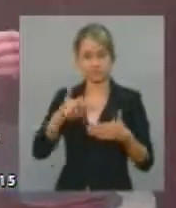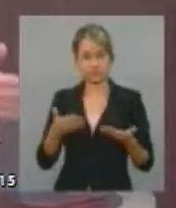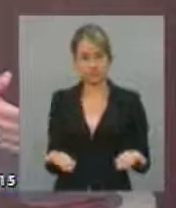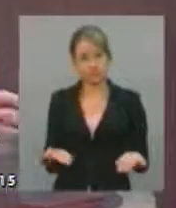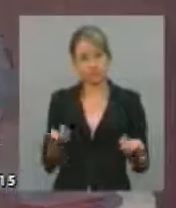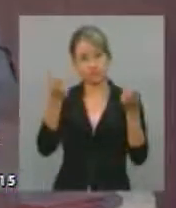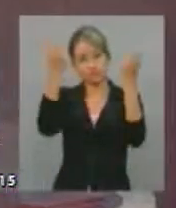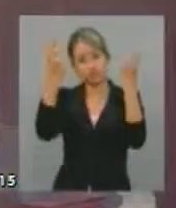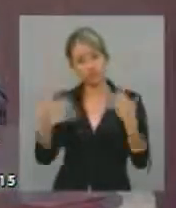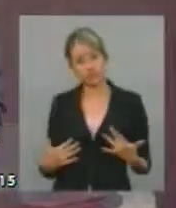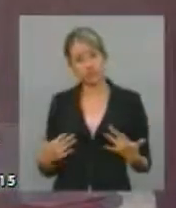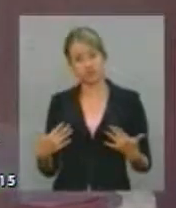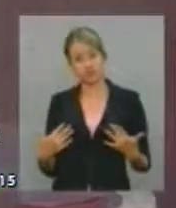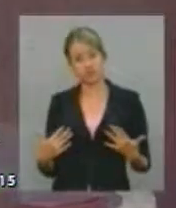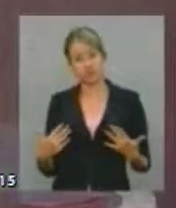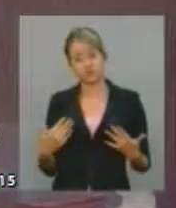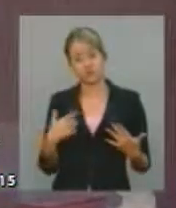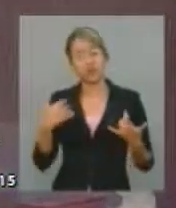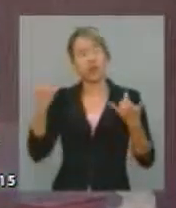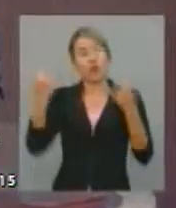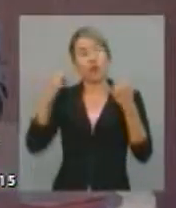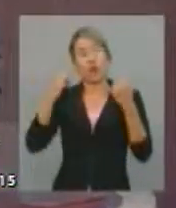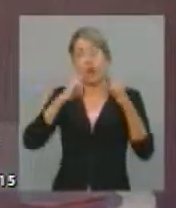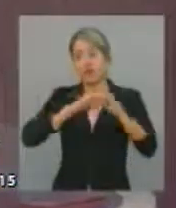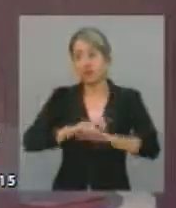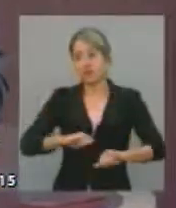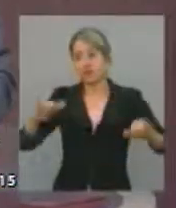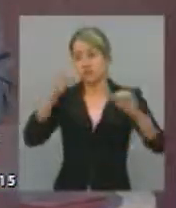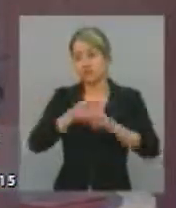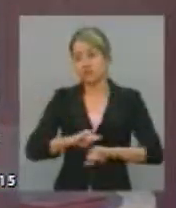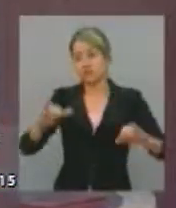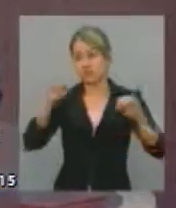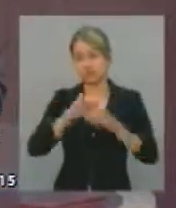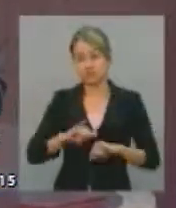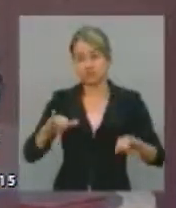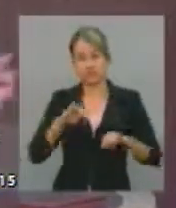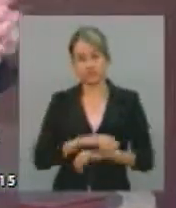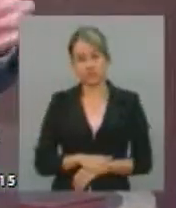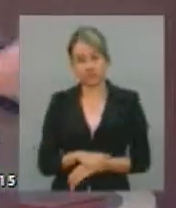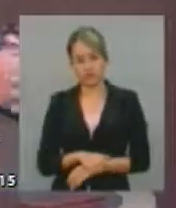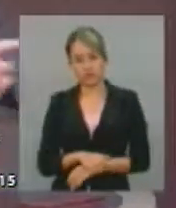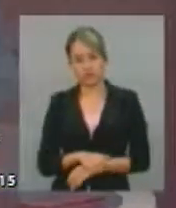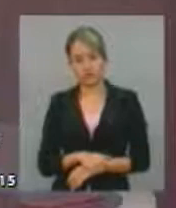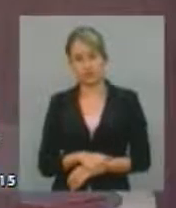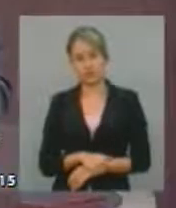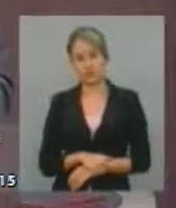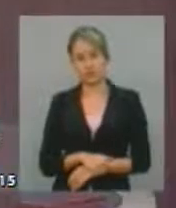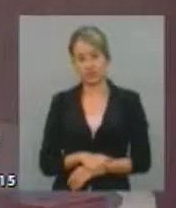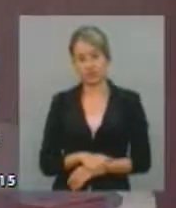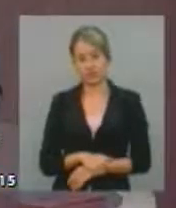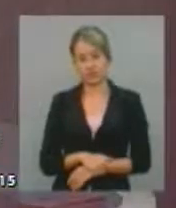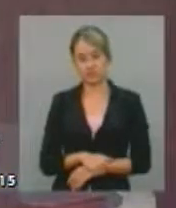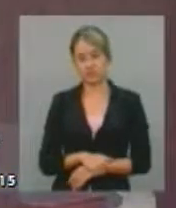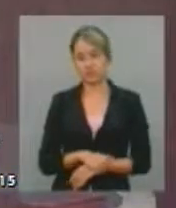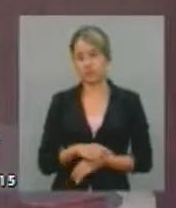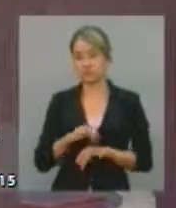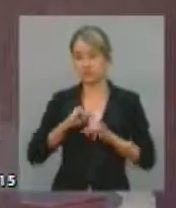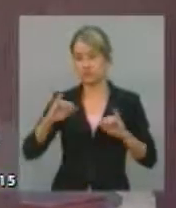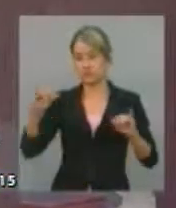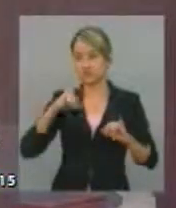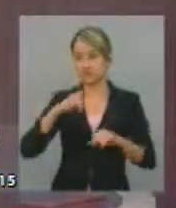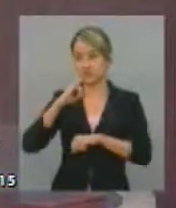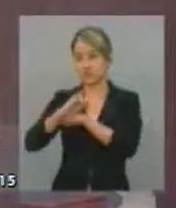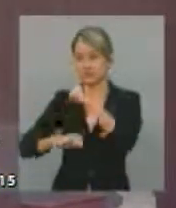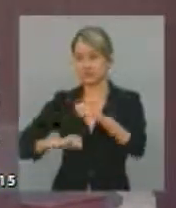trazer os dados da anistia internacional, trazer o relato da família lá do Jardim Cearense que luta